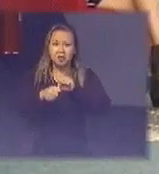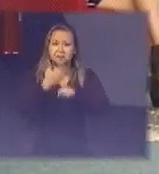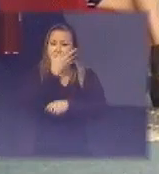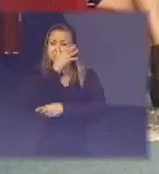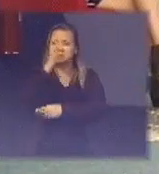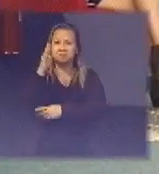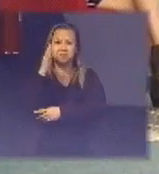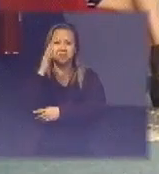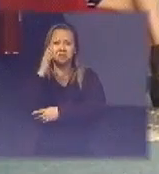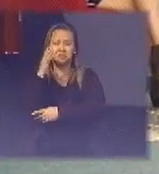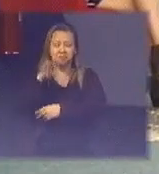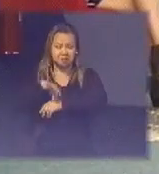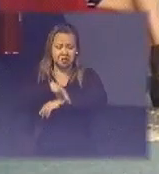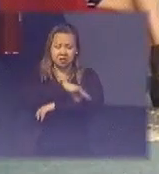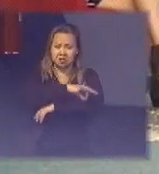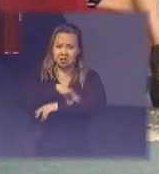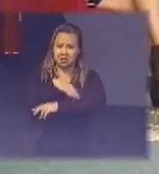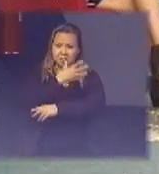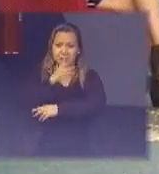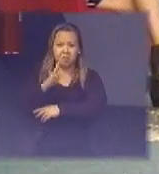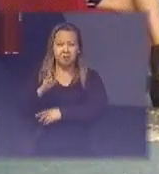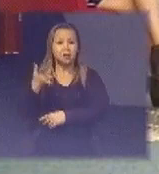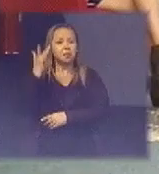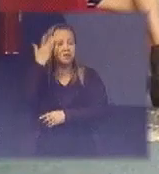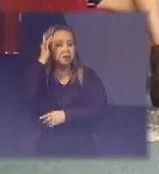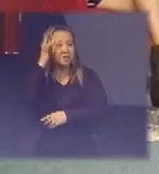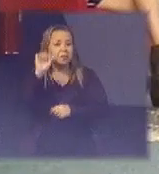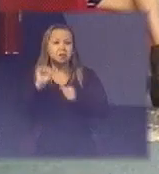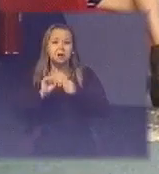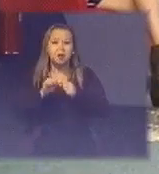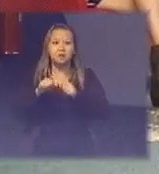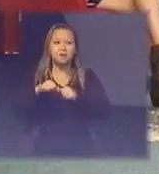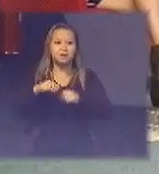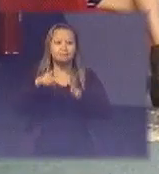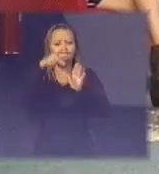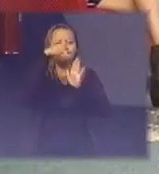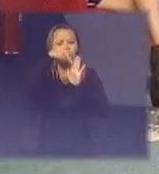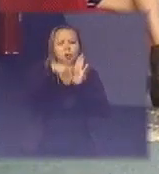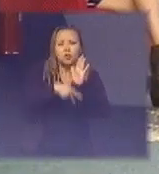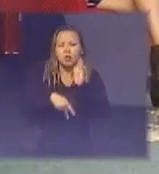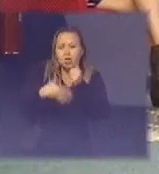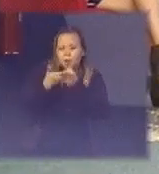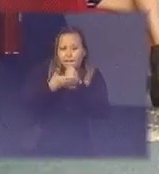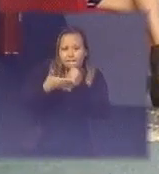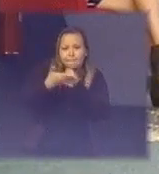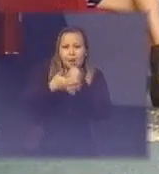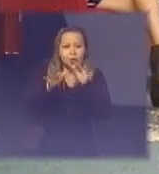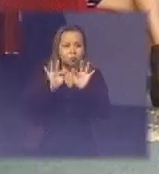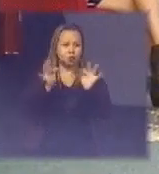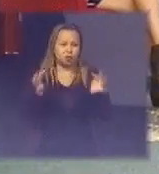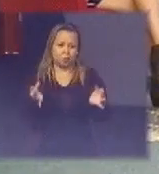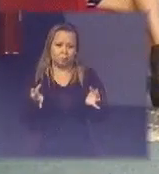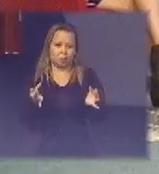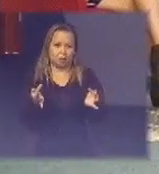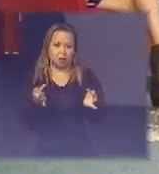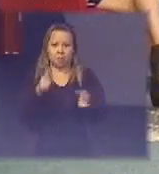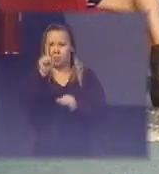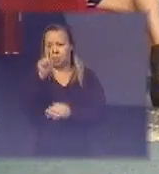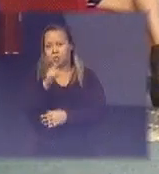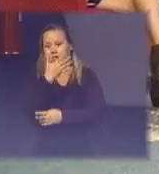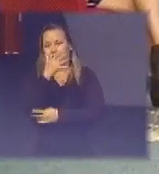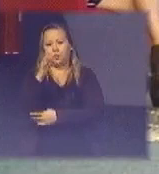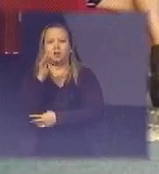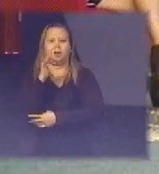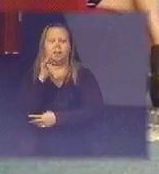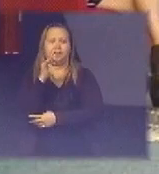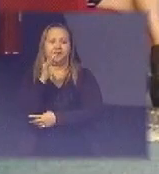fazer projetos básicos eu falo do termo básico do elementar na área de gestão de resíduos o dimensionamento de varrição